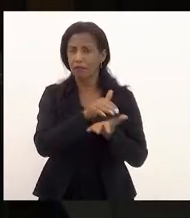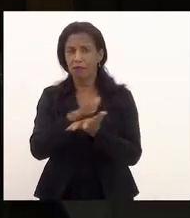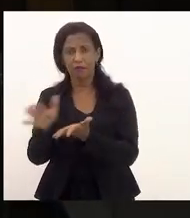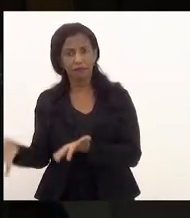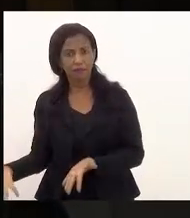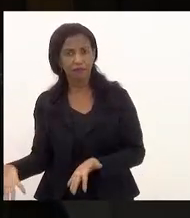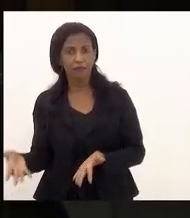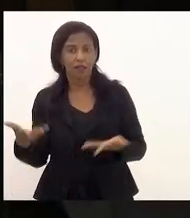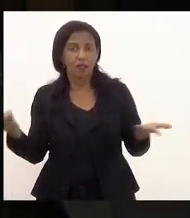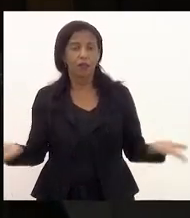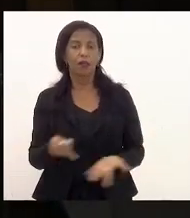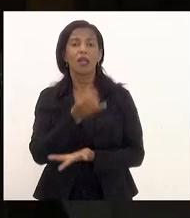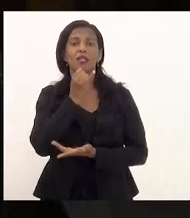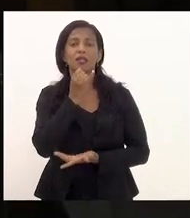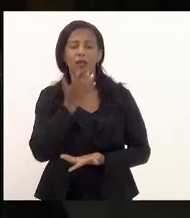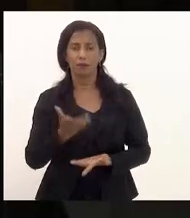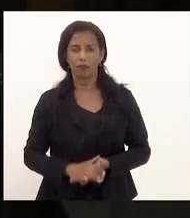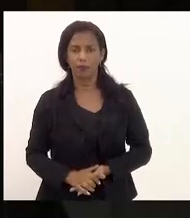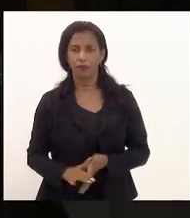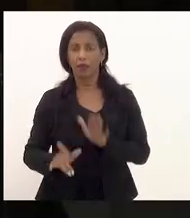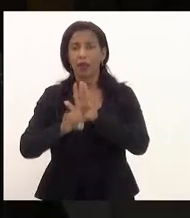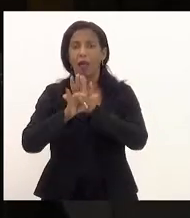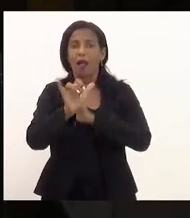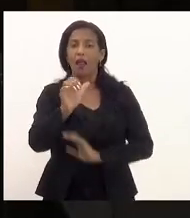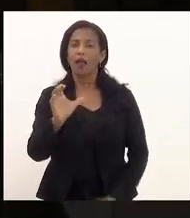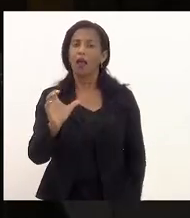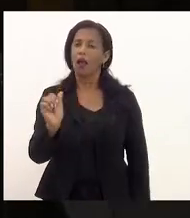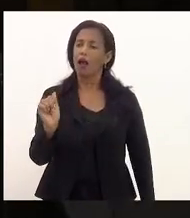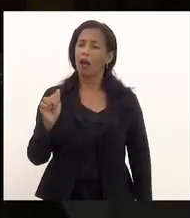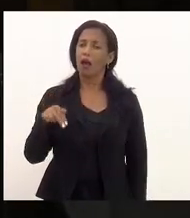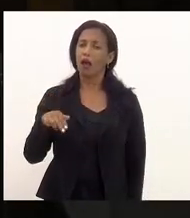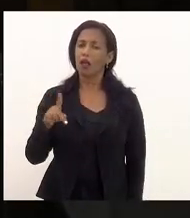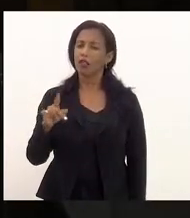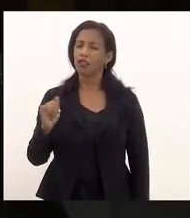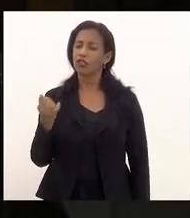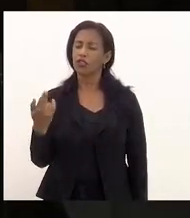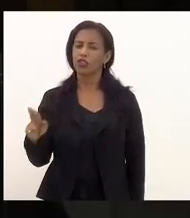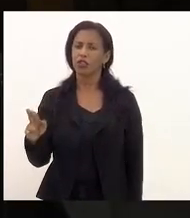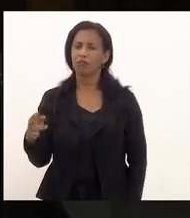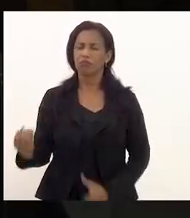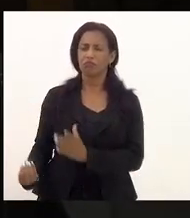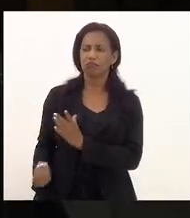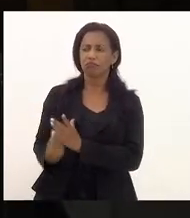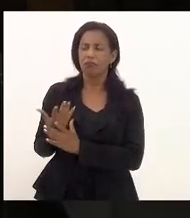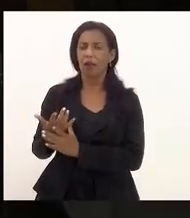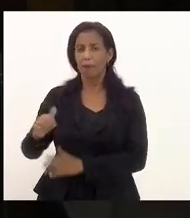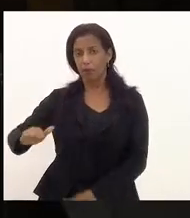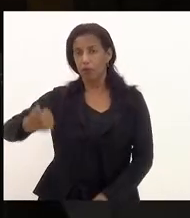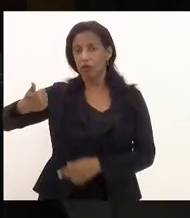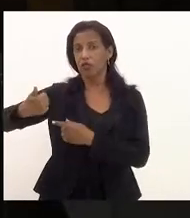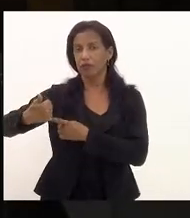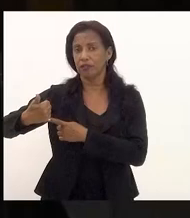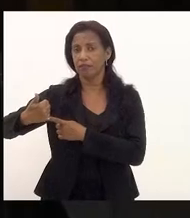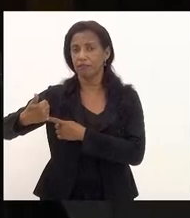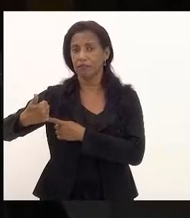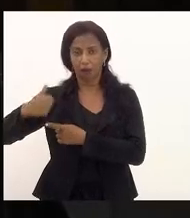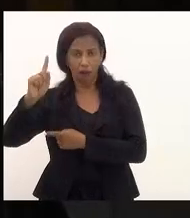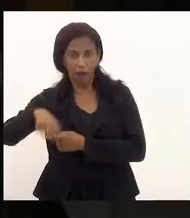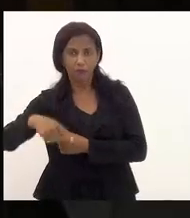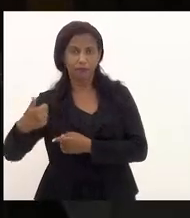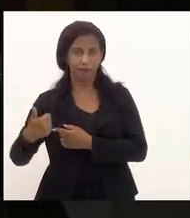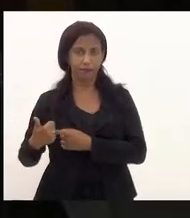Damos aqui como exemplo, a lei Candir, a sua origem é positiva? É,